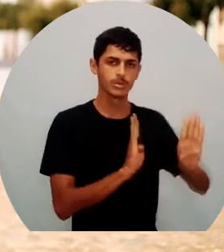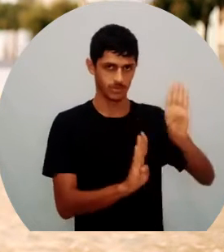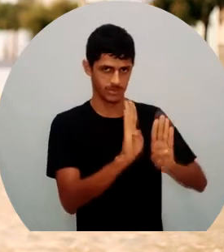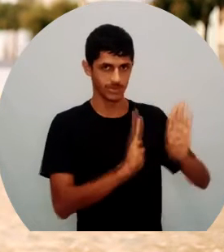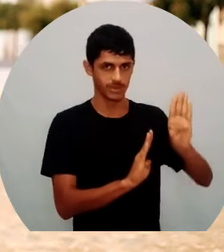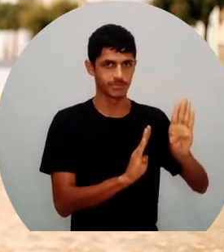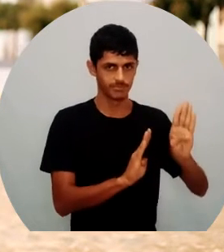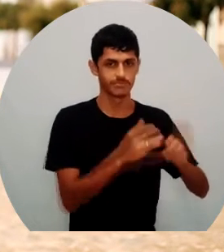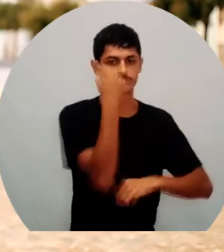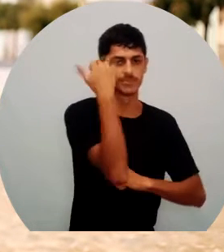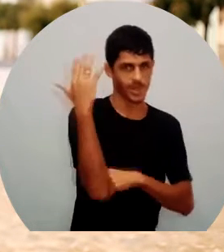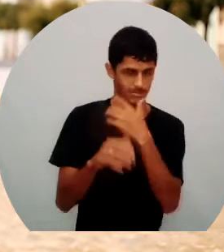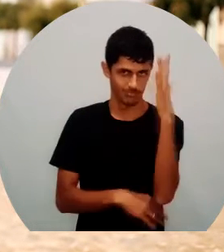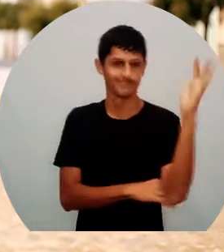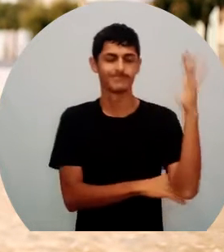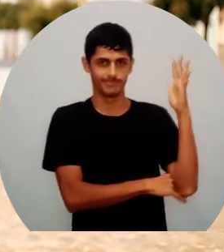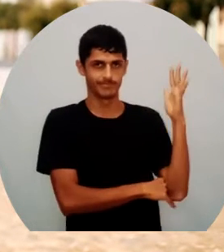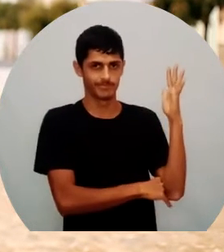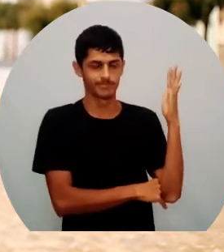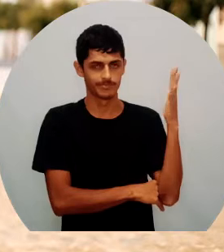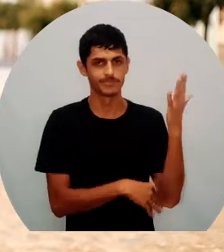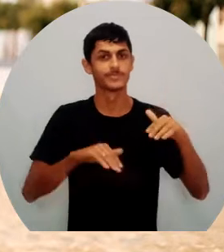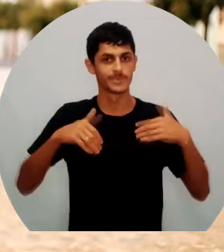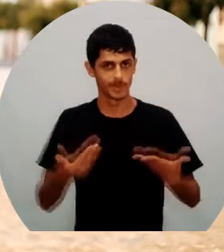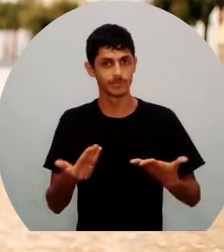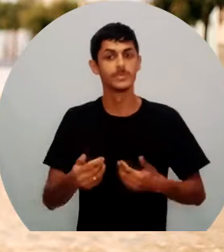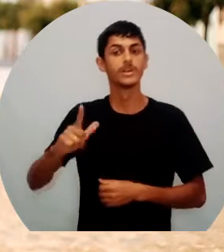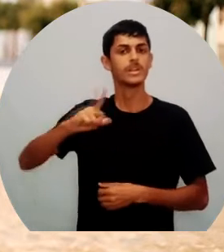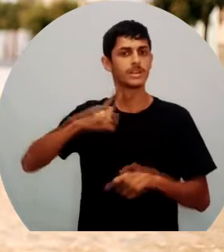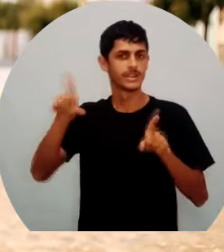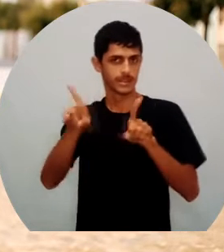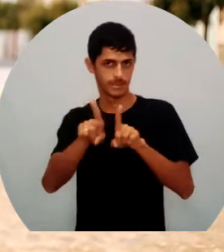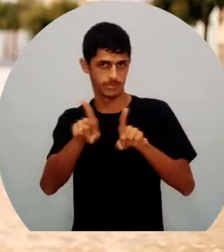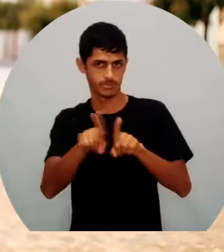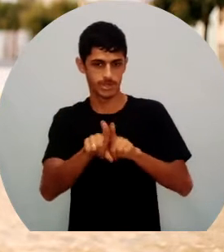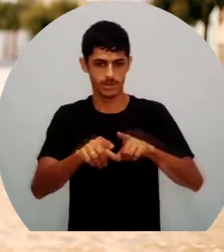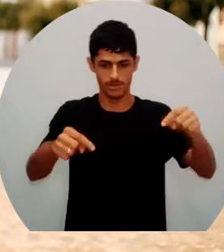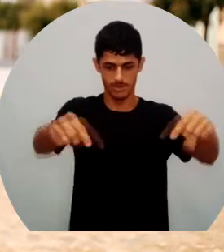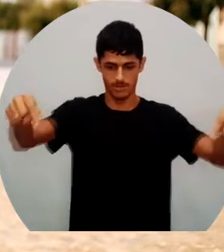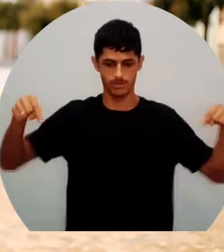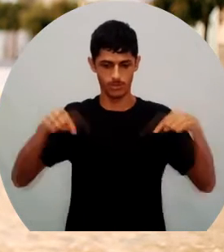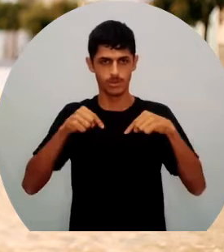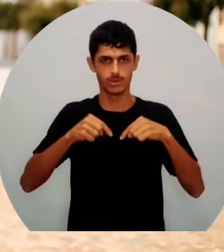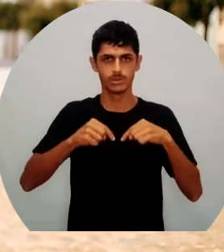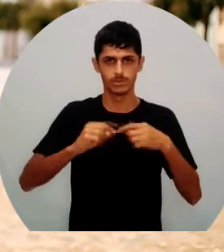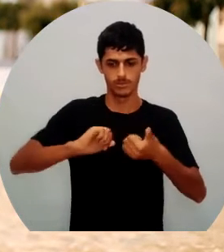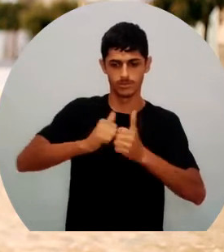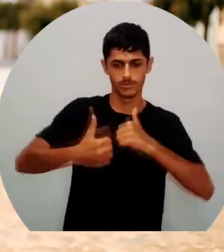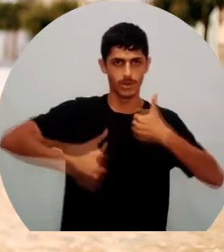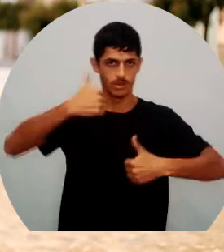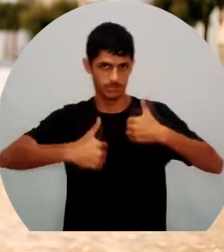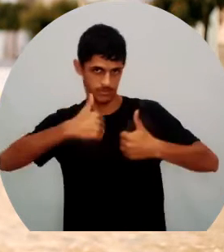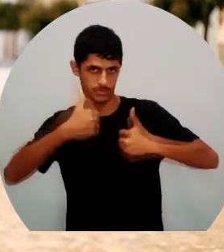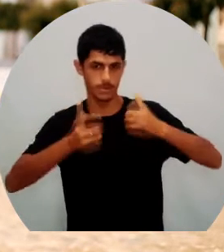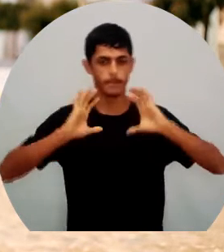visitada. Então, é isso. A nossa vila do Pará. Temos também uma grande quadra de esporte. Temos uma